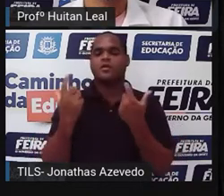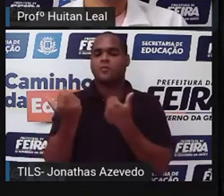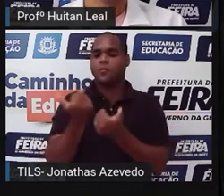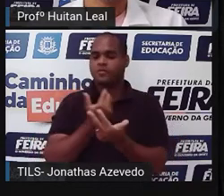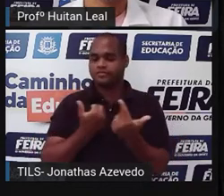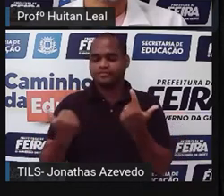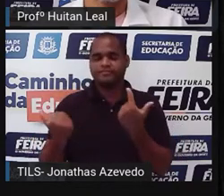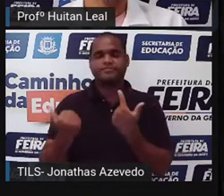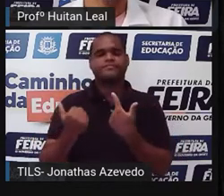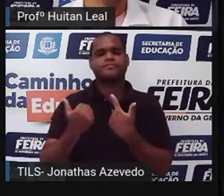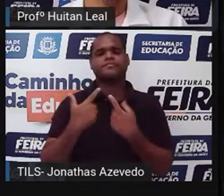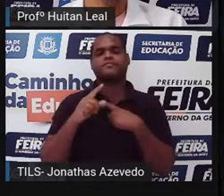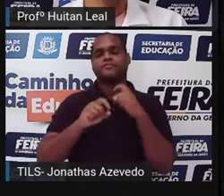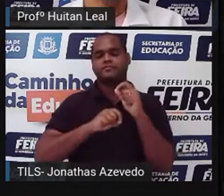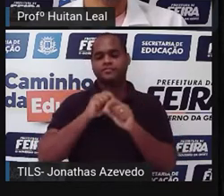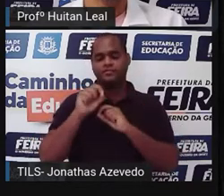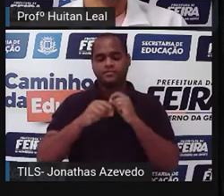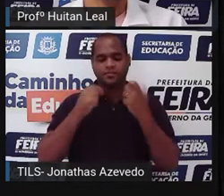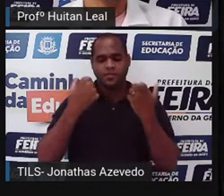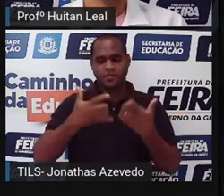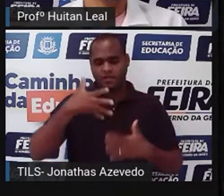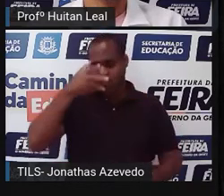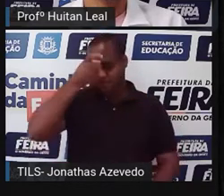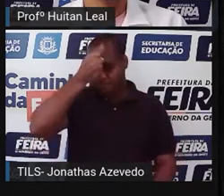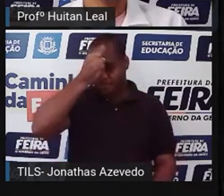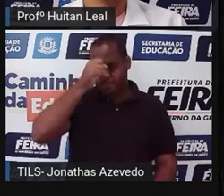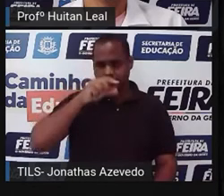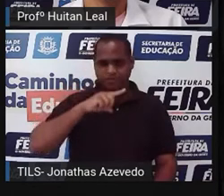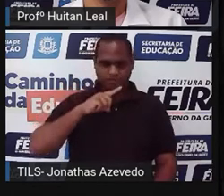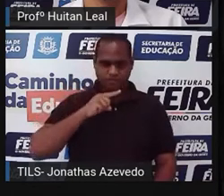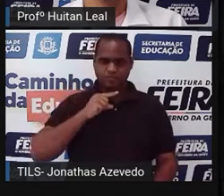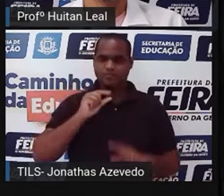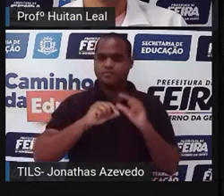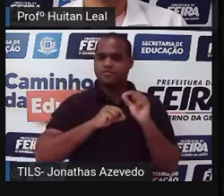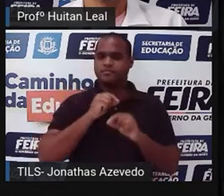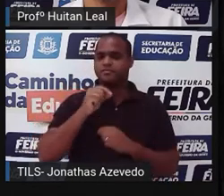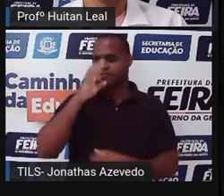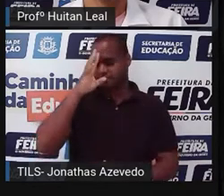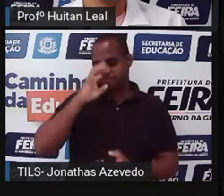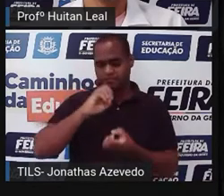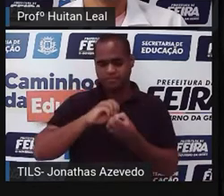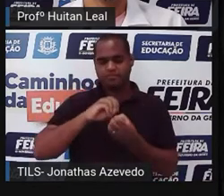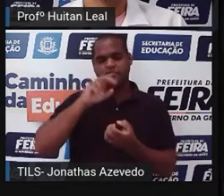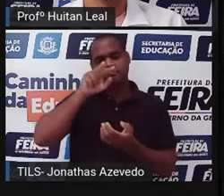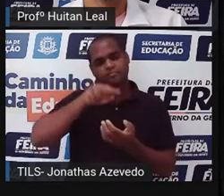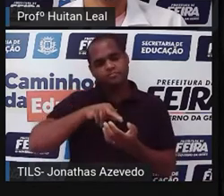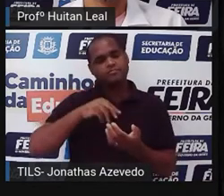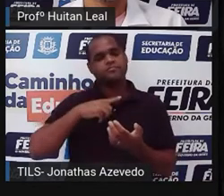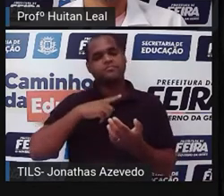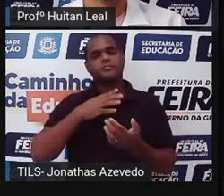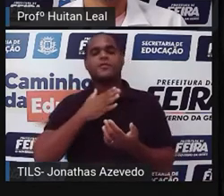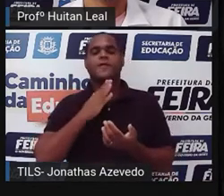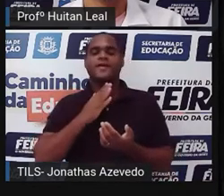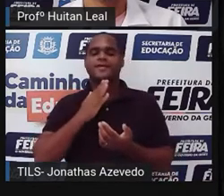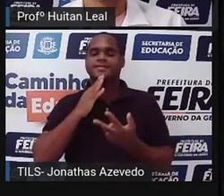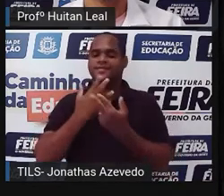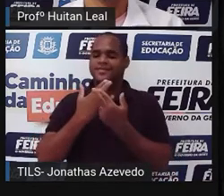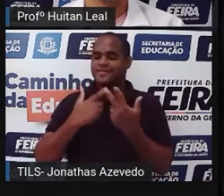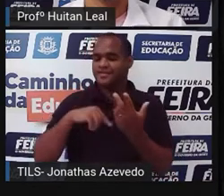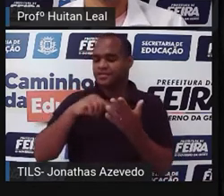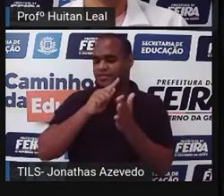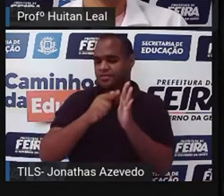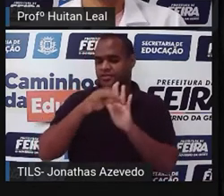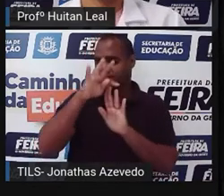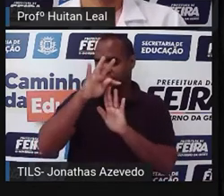que é que nós vamos tentar, o que nós vamos aprender hoje? Ler, reconhecer e usar o maior número de gêneros textuais das diversas